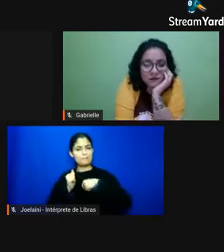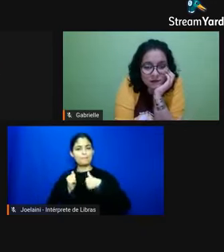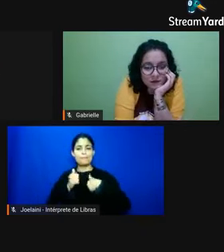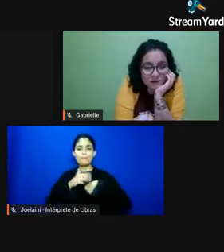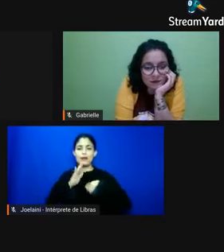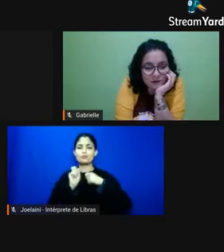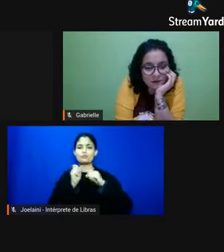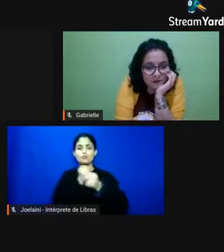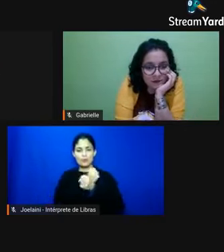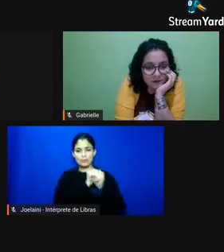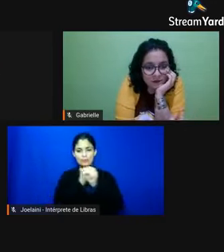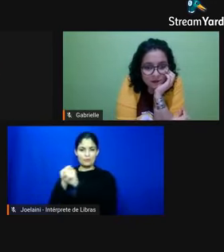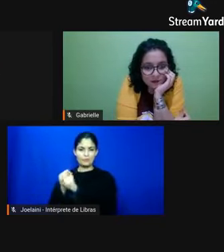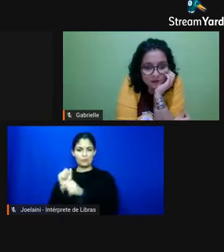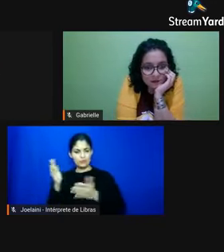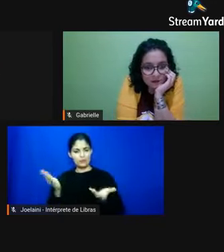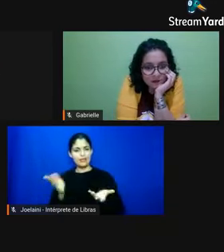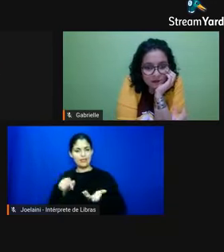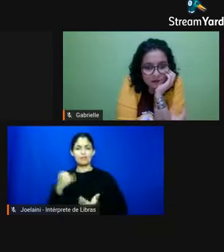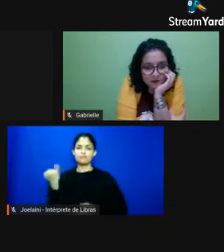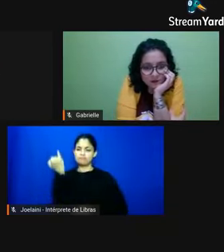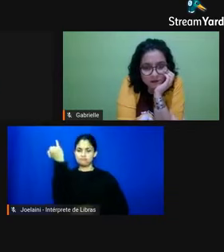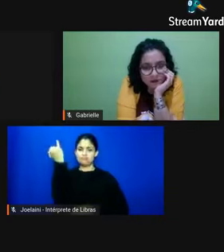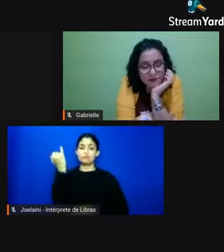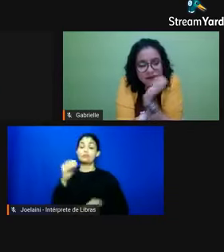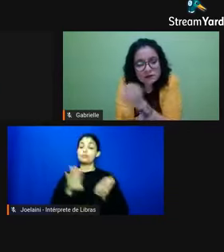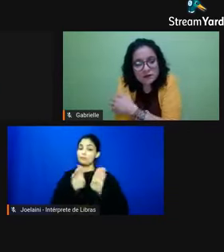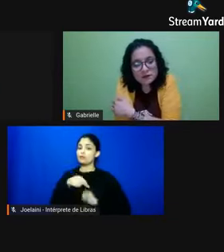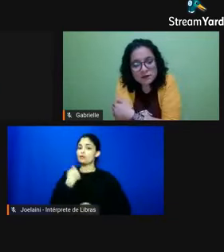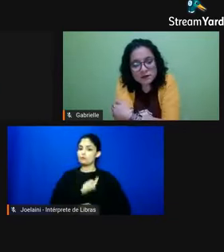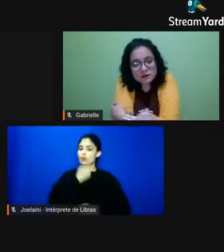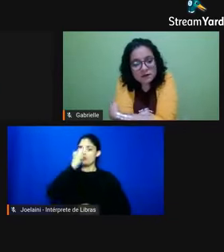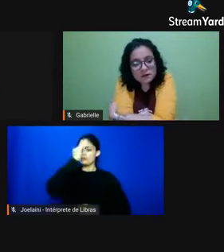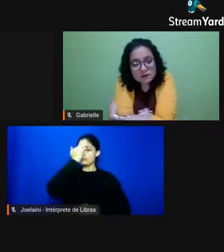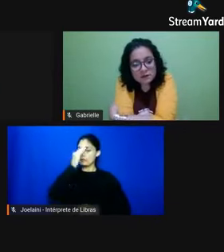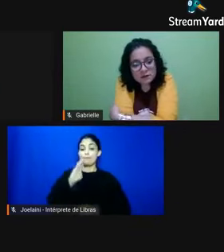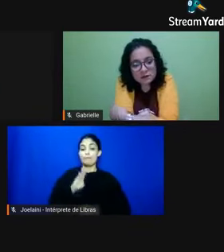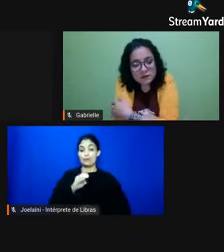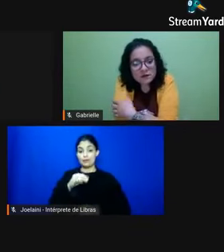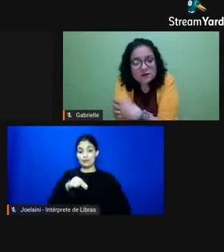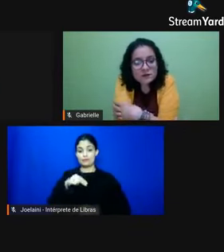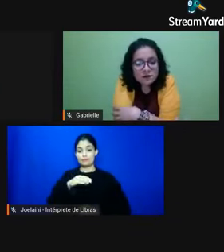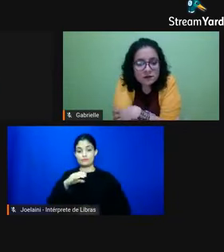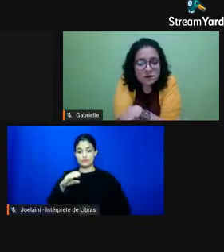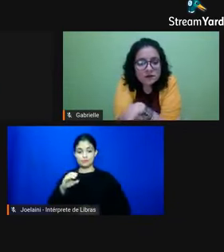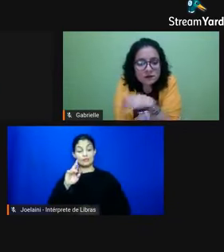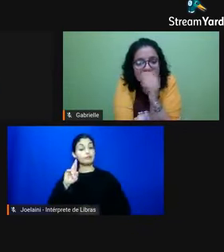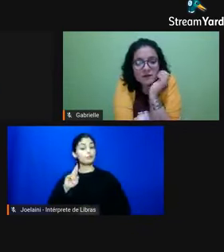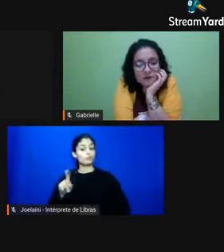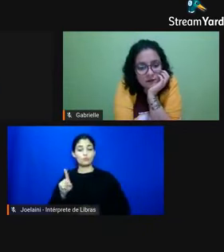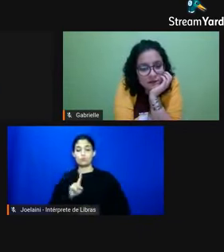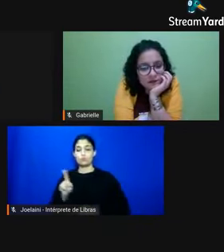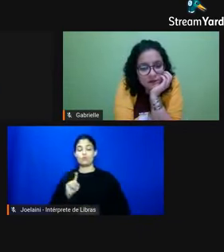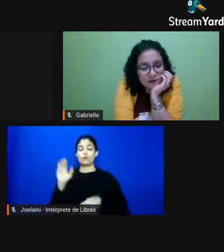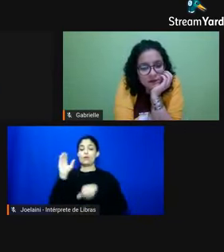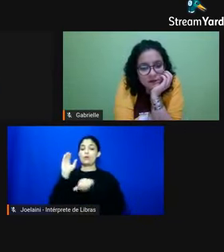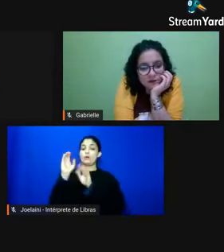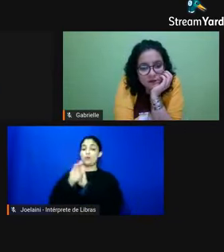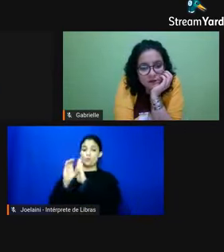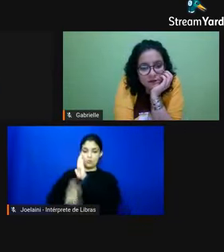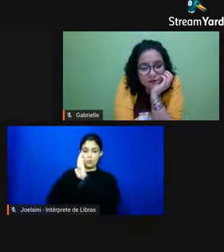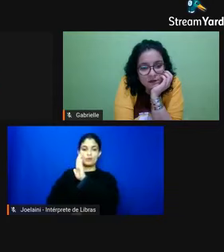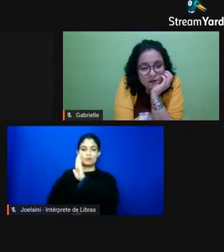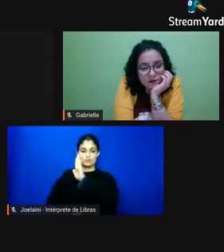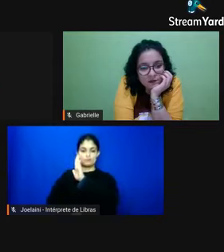ainda que a gente entenda que a BNCC não é currículo ainda que a gente entenda que a